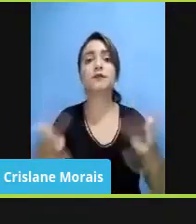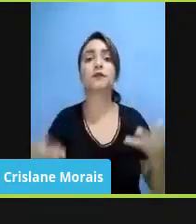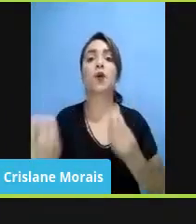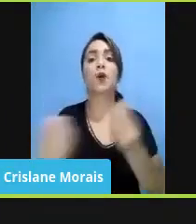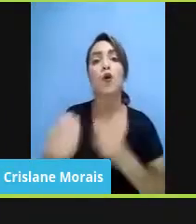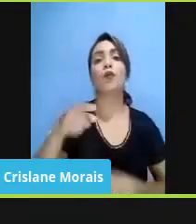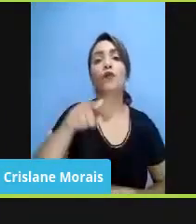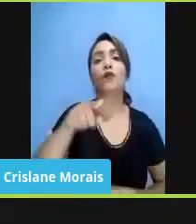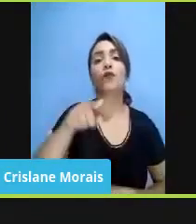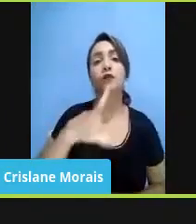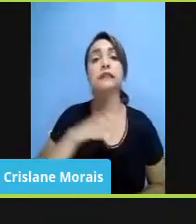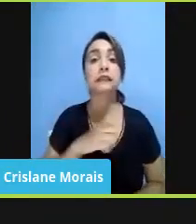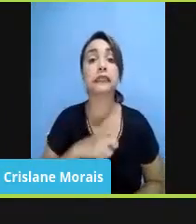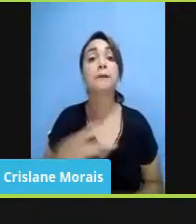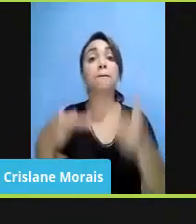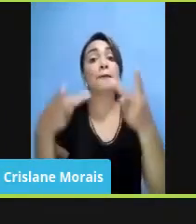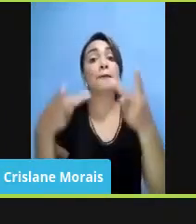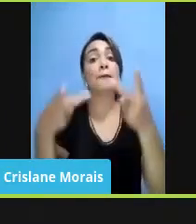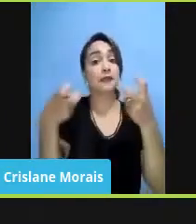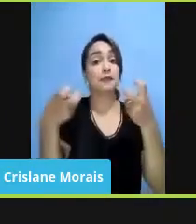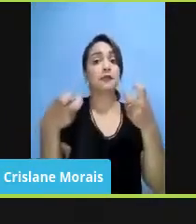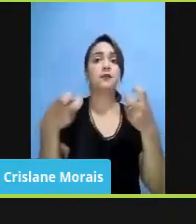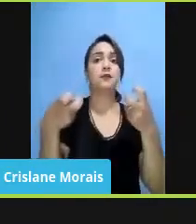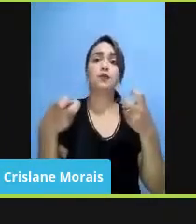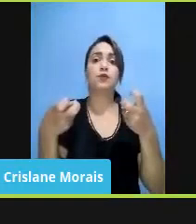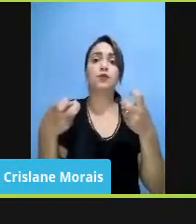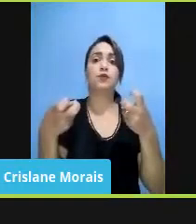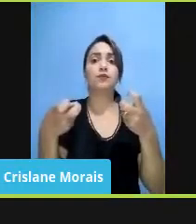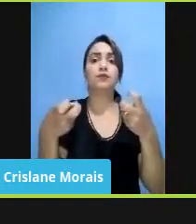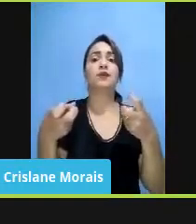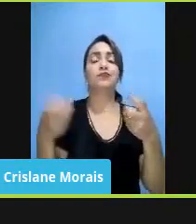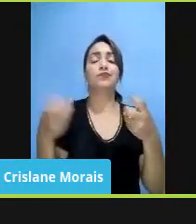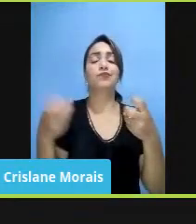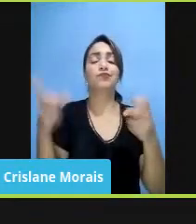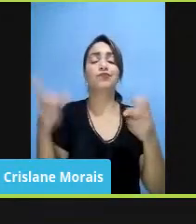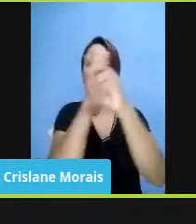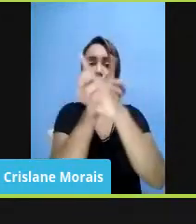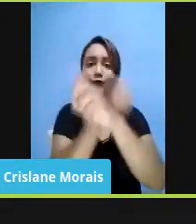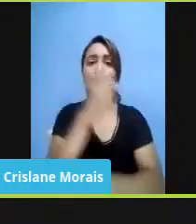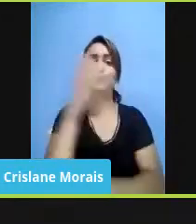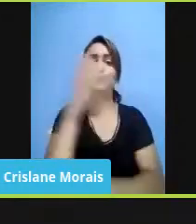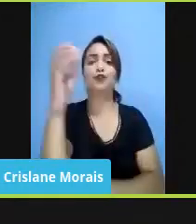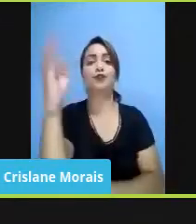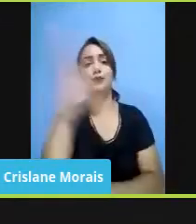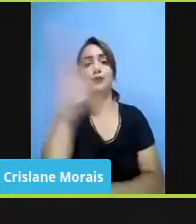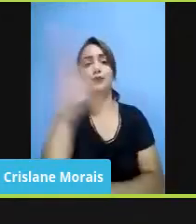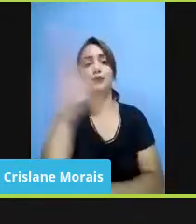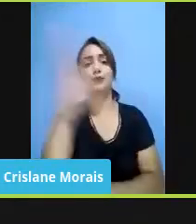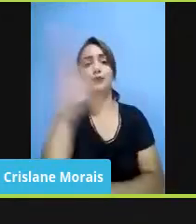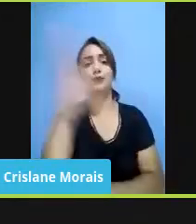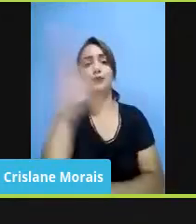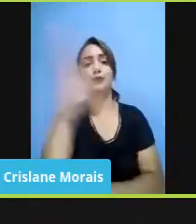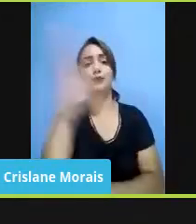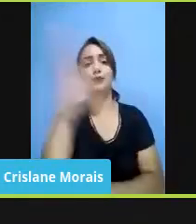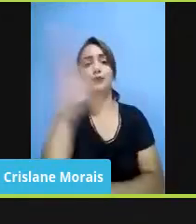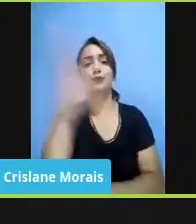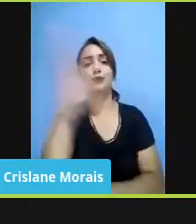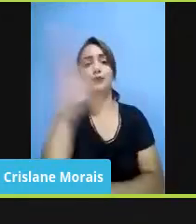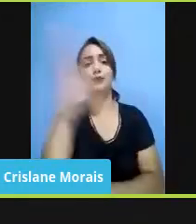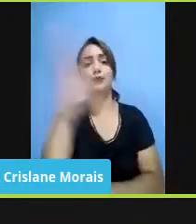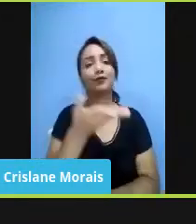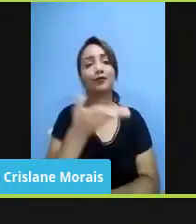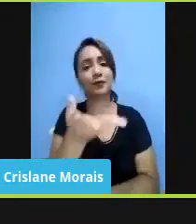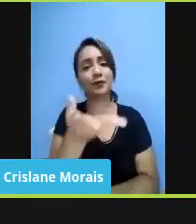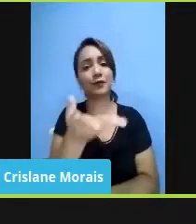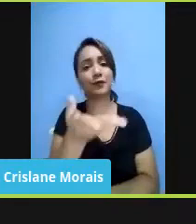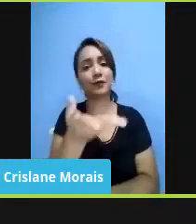visto essa situação terrível que o nosso país vive, e, enfim, dá a última palavra para contar para o pessoal do trabalho